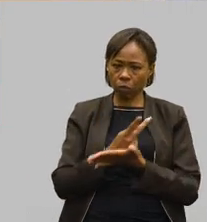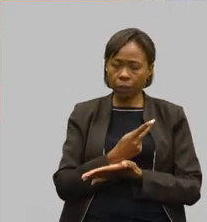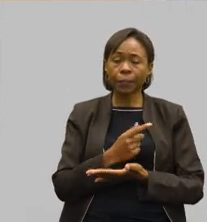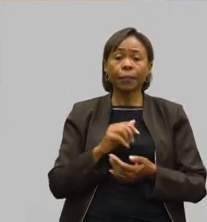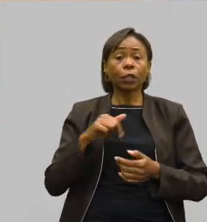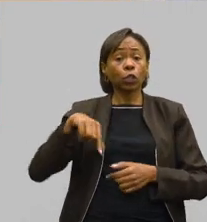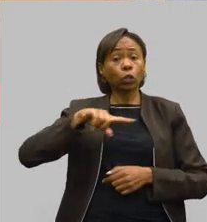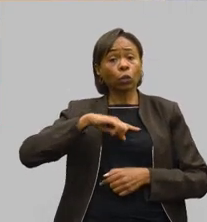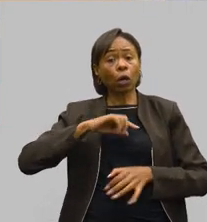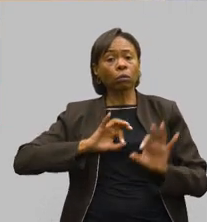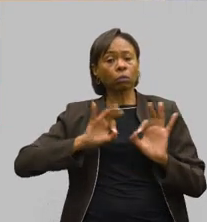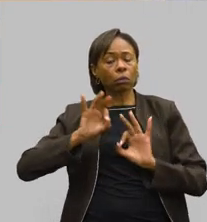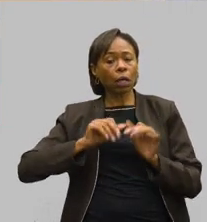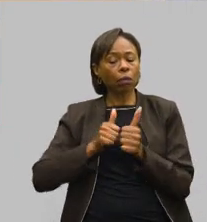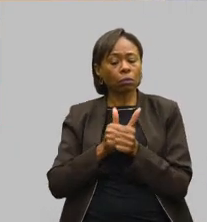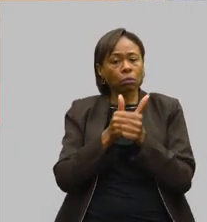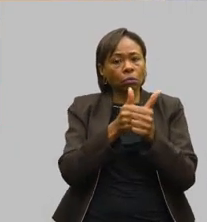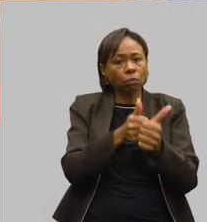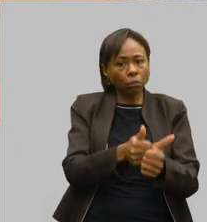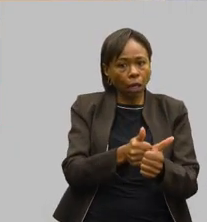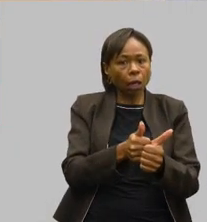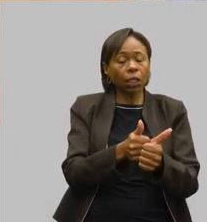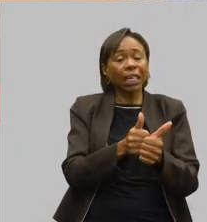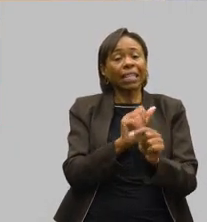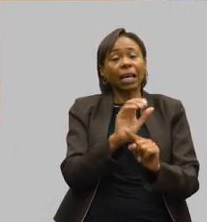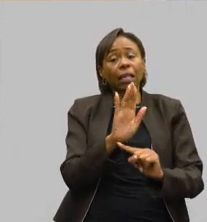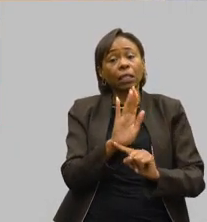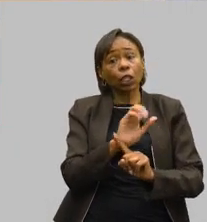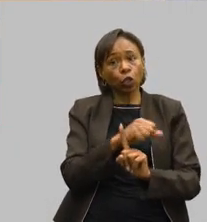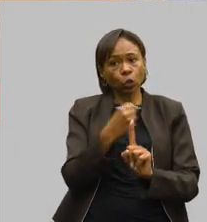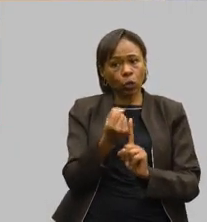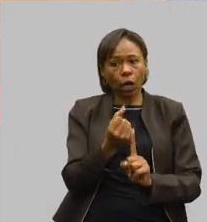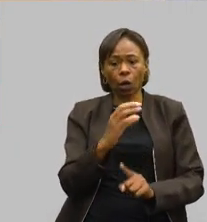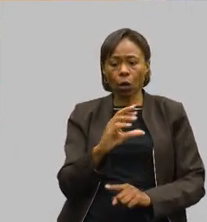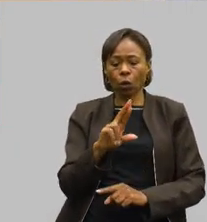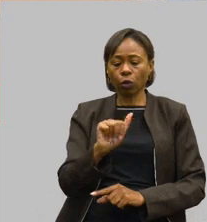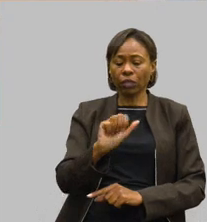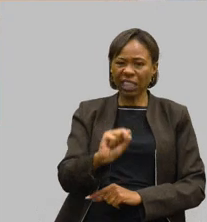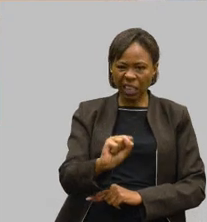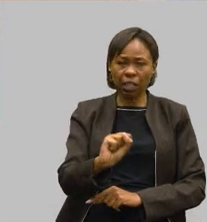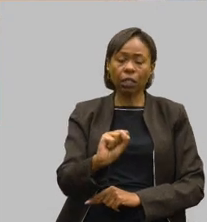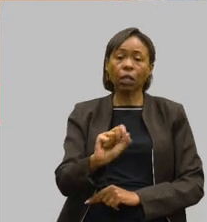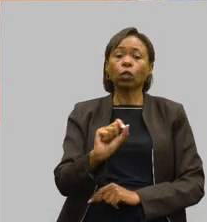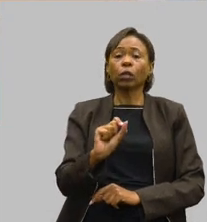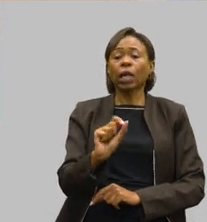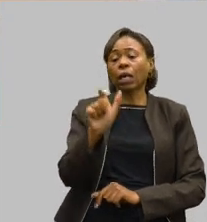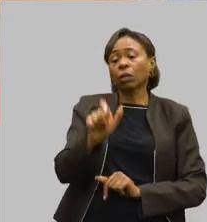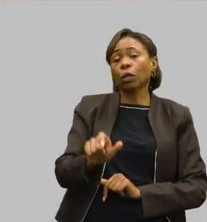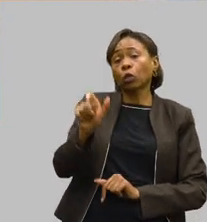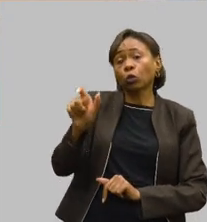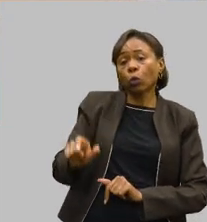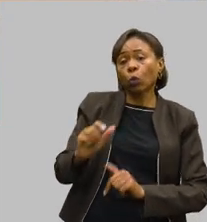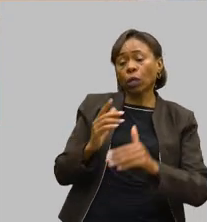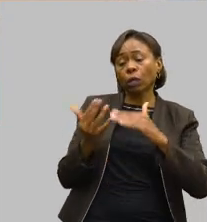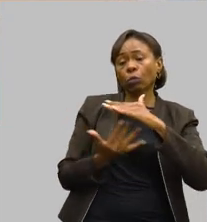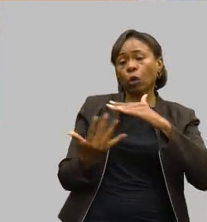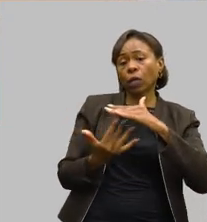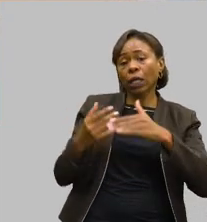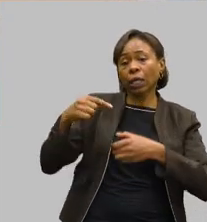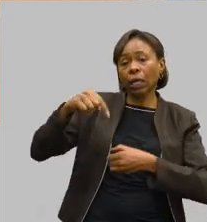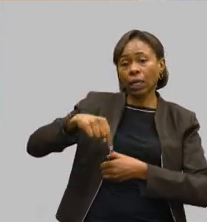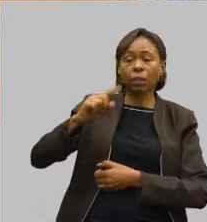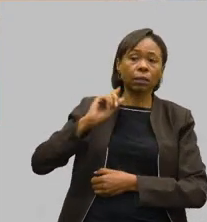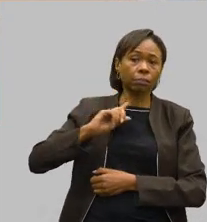Nós estamos fazendo um acompanhamento também via assistência social CRAS da situação da pessoa imigrante no Estado de Minas Gerais, também